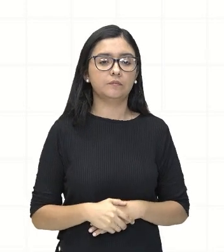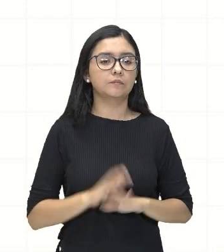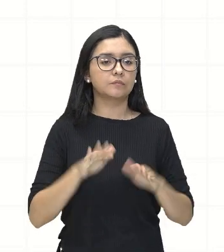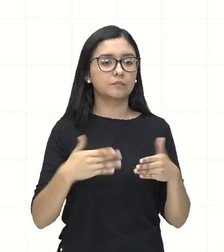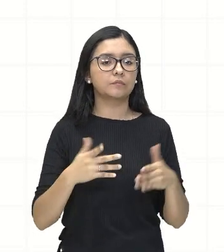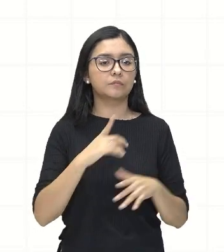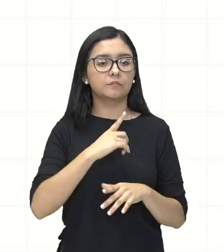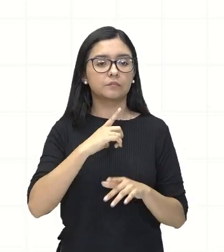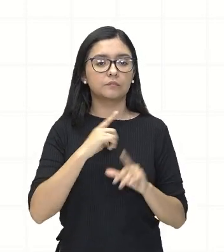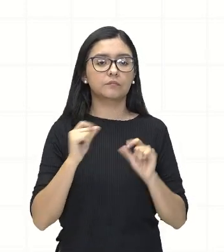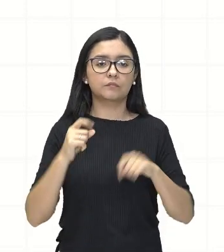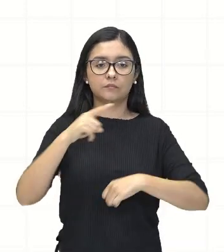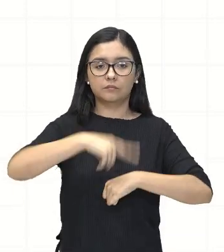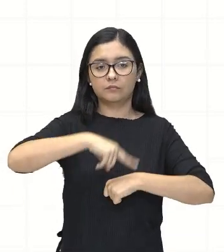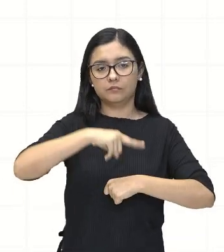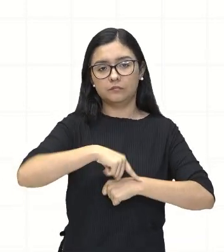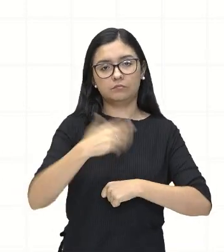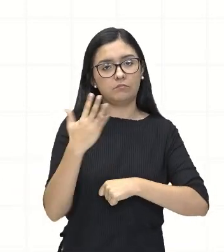aqui o tempo